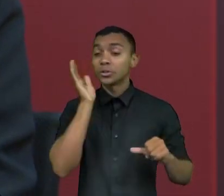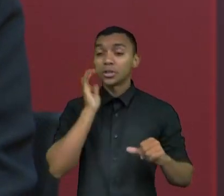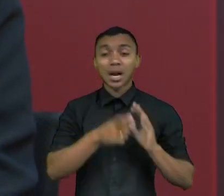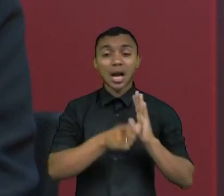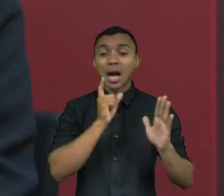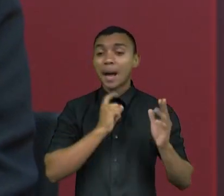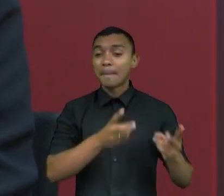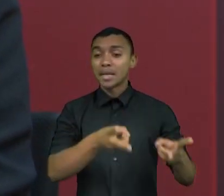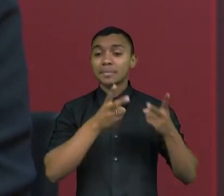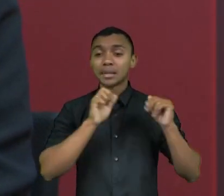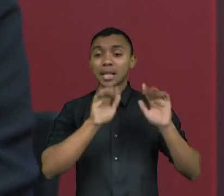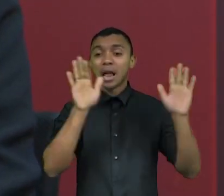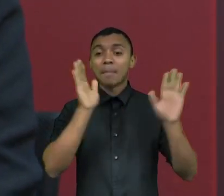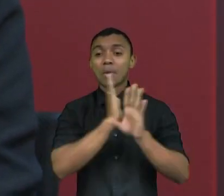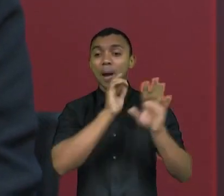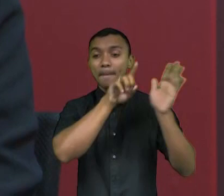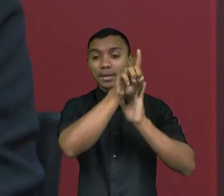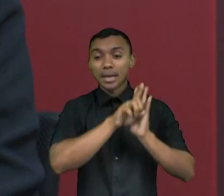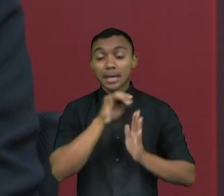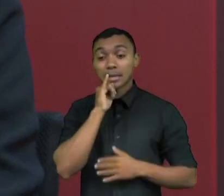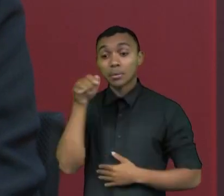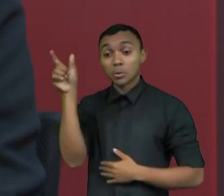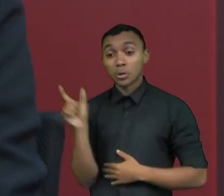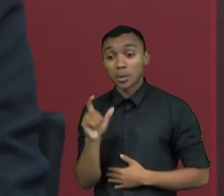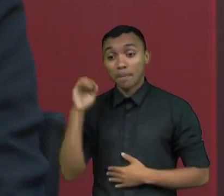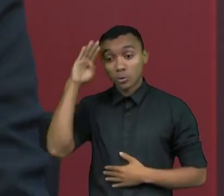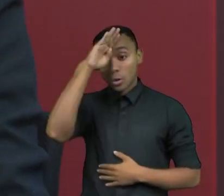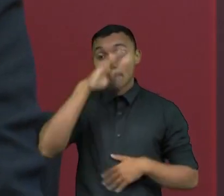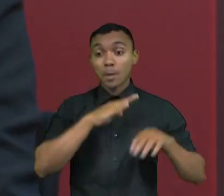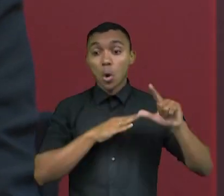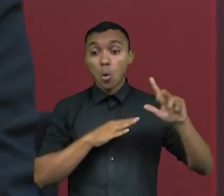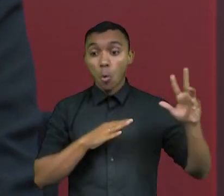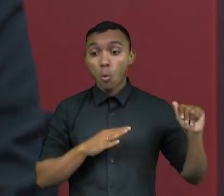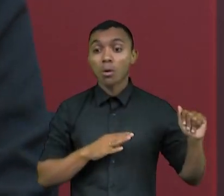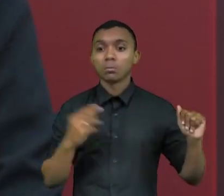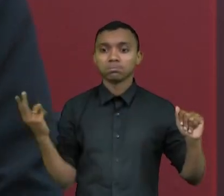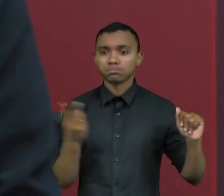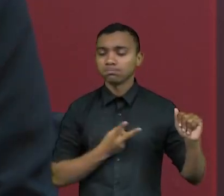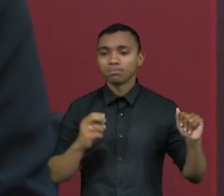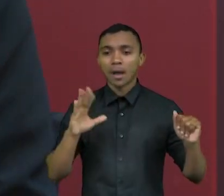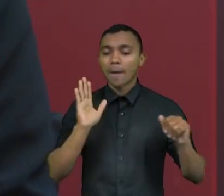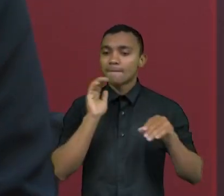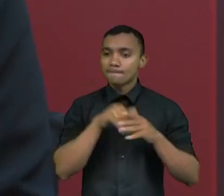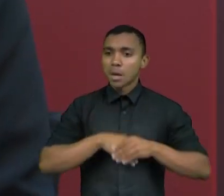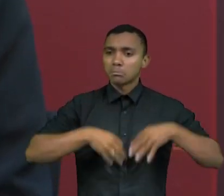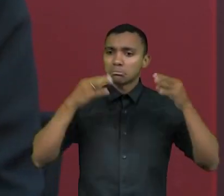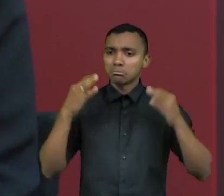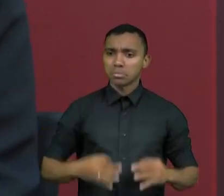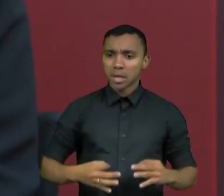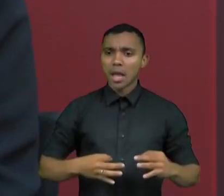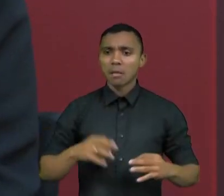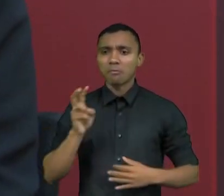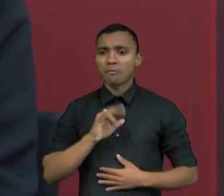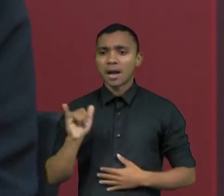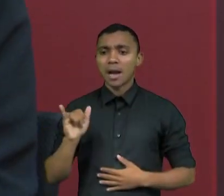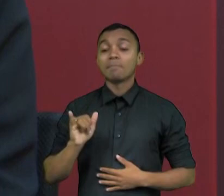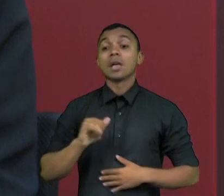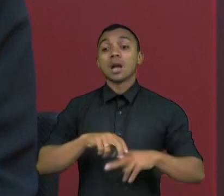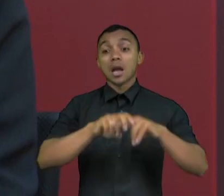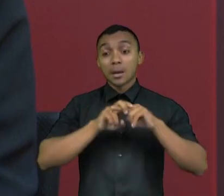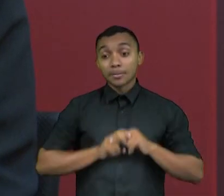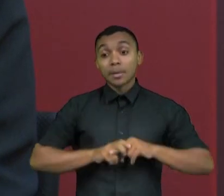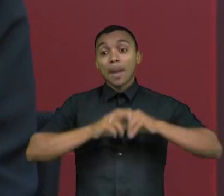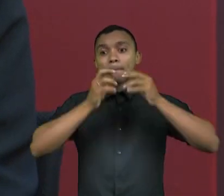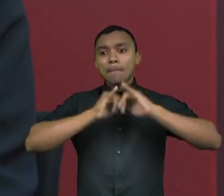pelas pesquisas. O eleitor do Bolsonaro e de Lula são eleitores mais fiéis. Então, pouco redutíveis. Houve uma campanha